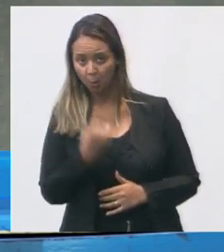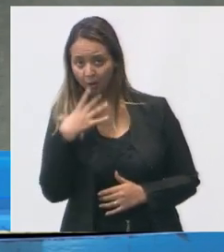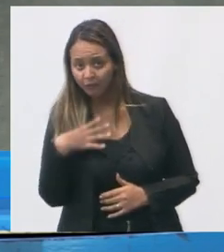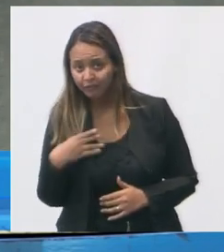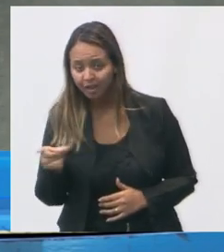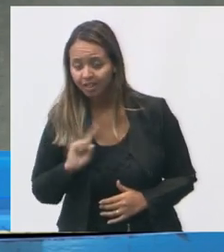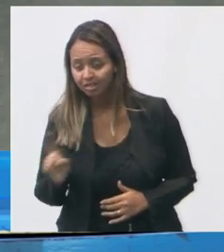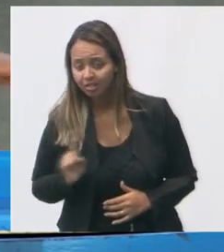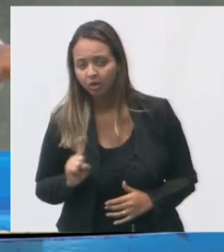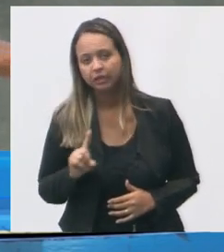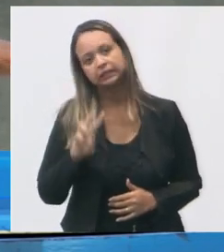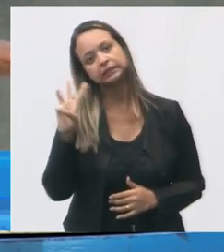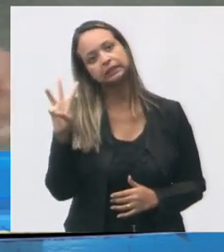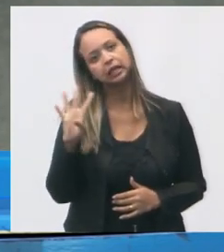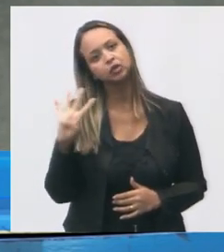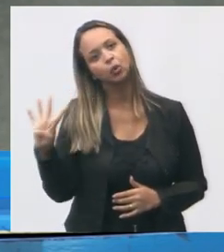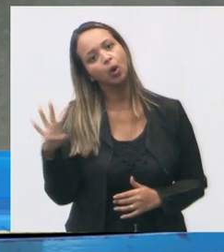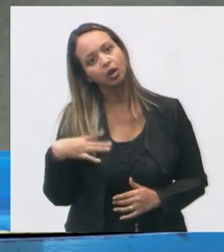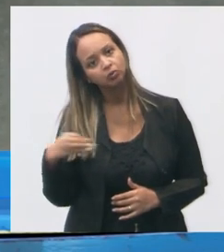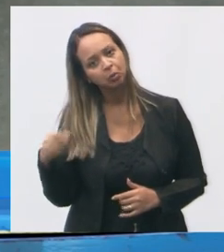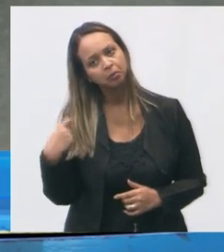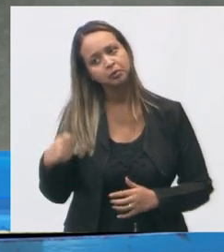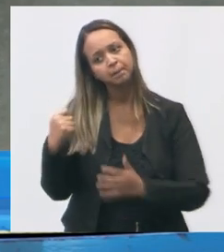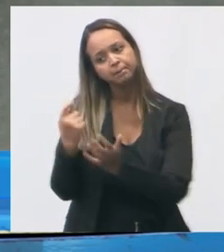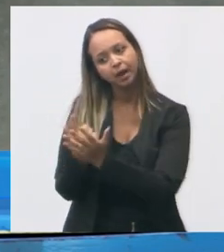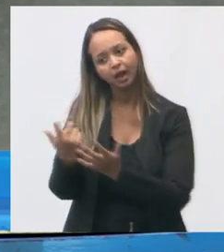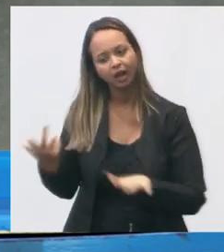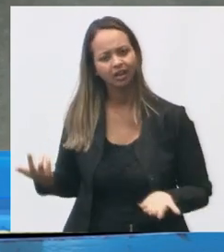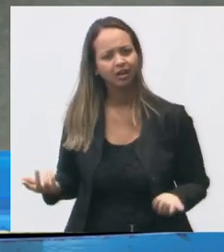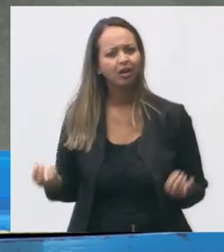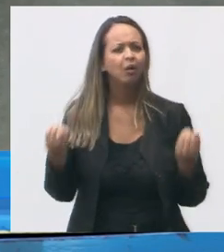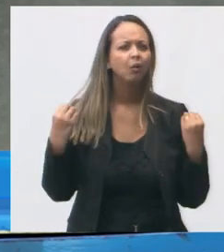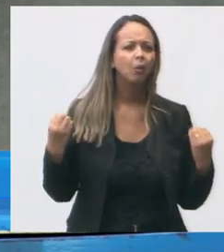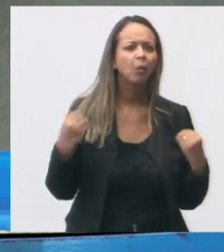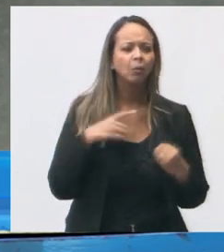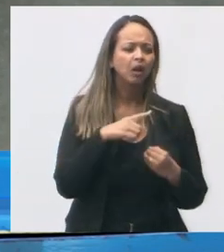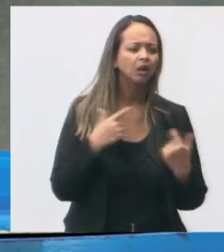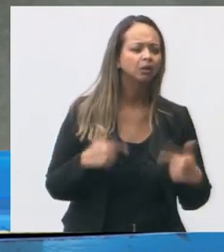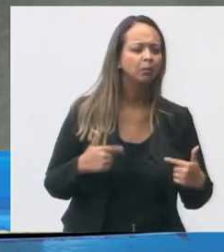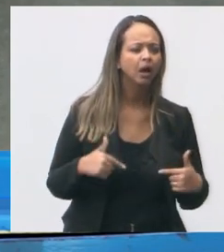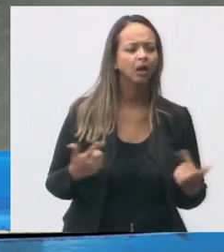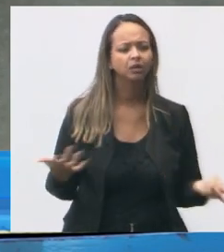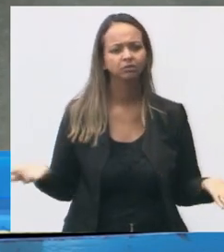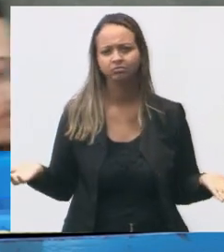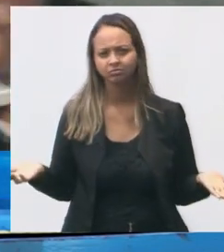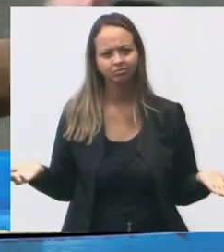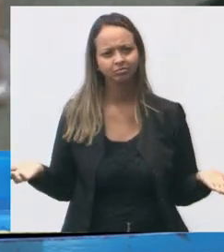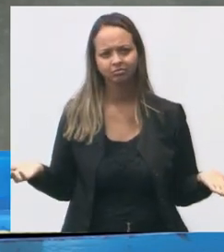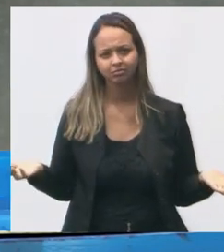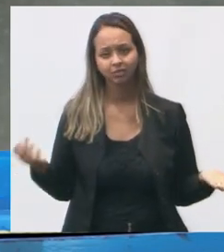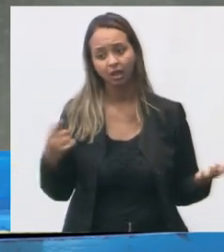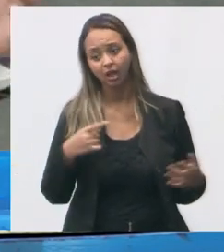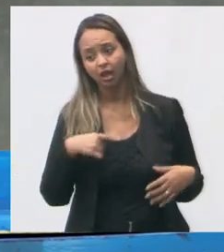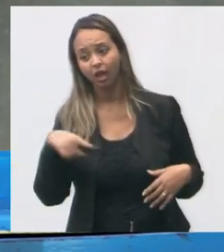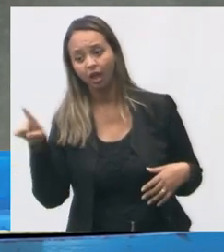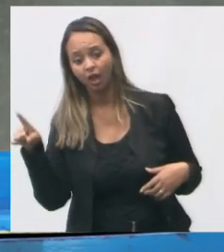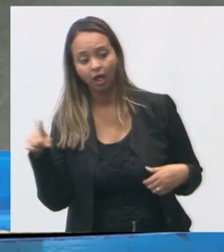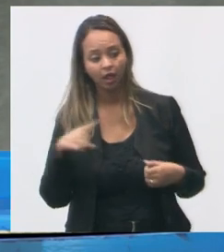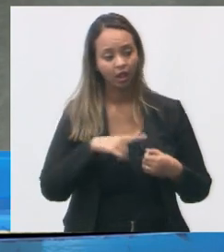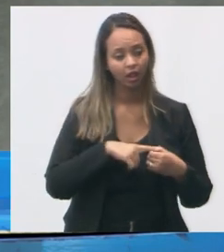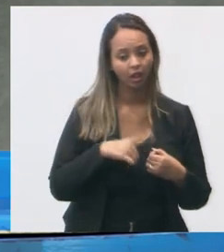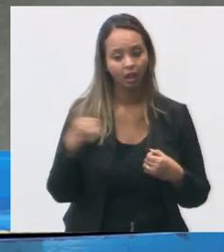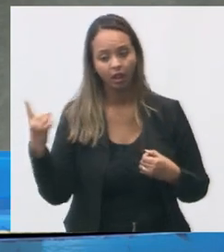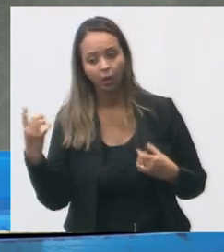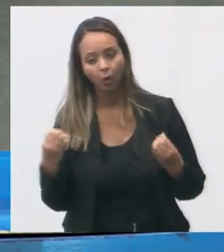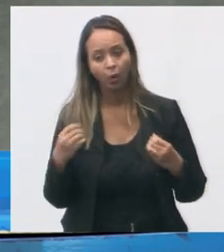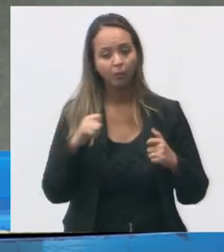renda, porque ela tem que pagar. Como é que ela trabalha? Como é ela vai trabalhar? Indo levando o filho, como é ela vai